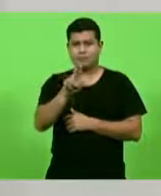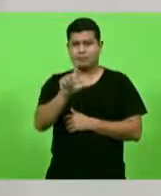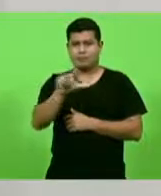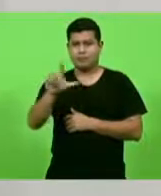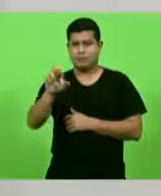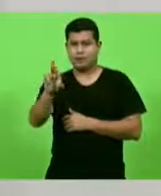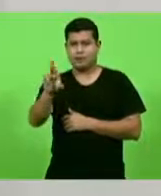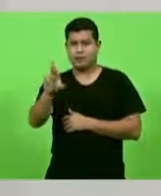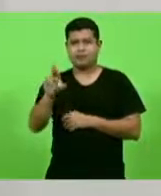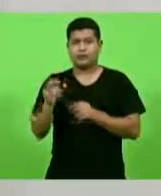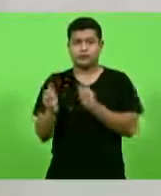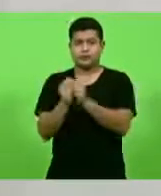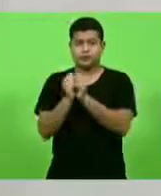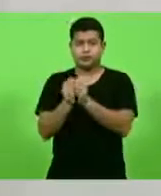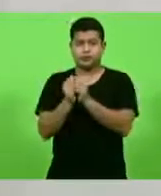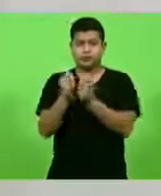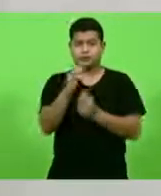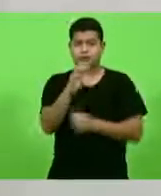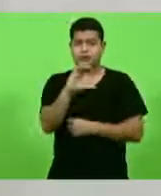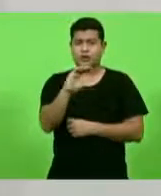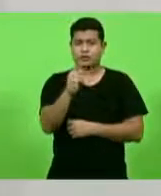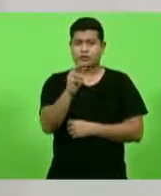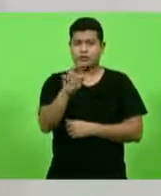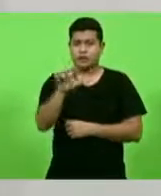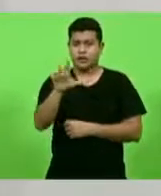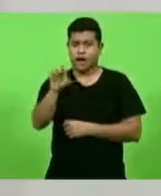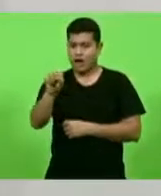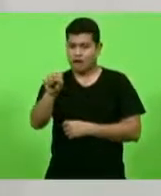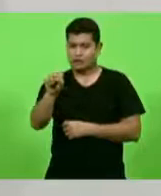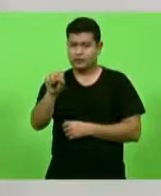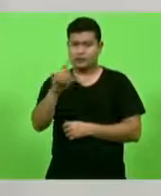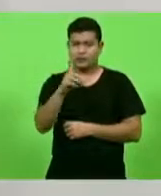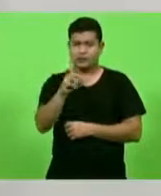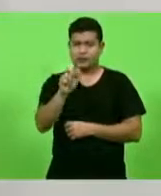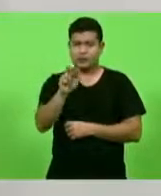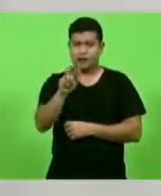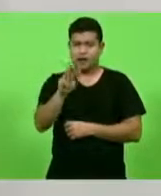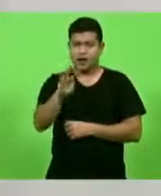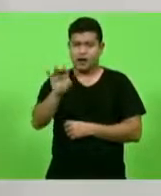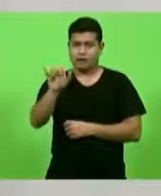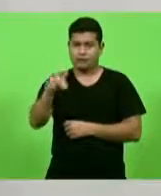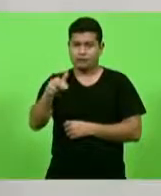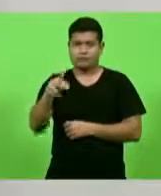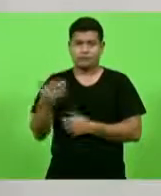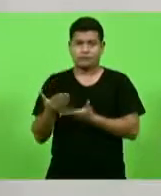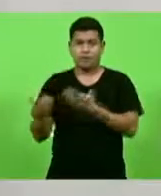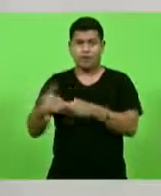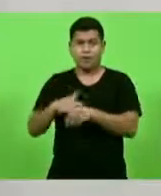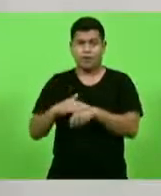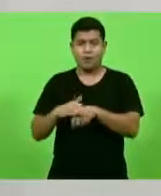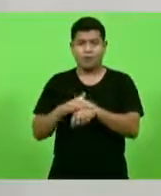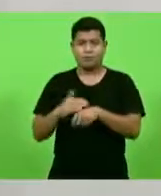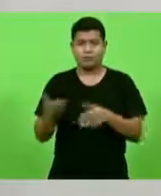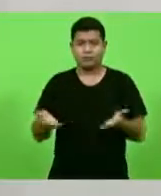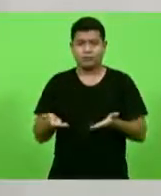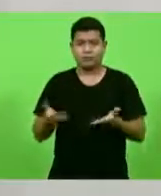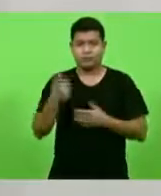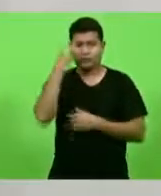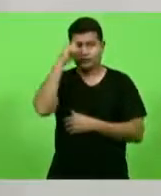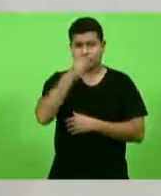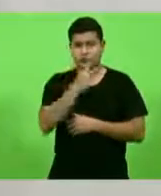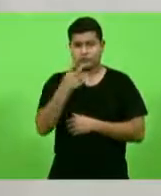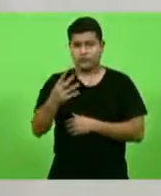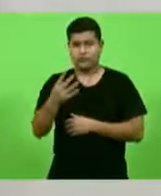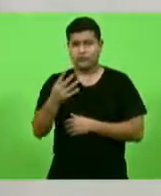Müller já promoveu o encontro virtual conversando com Fritz Müller em 24 de março, agora recentemente.